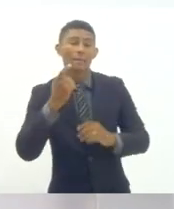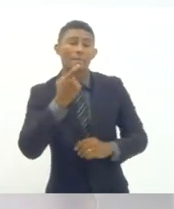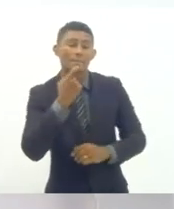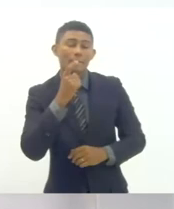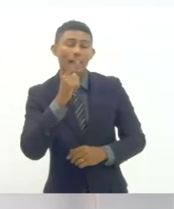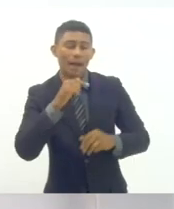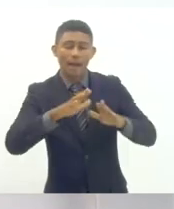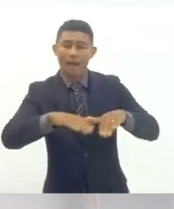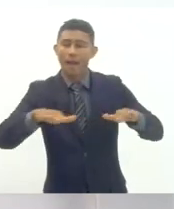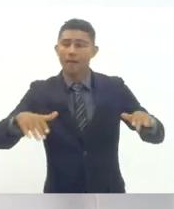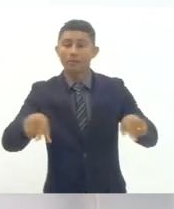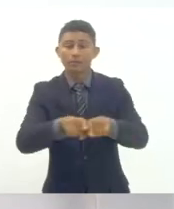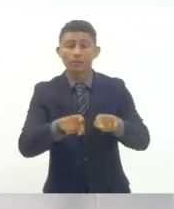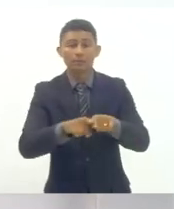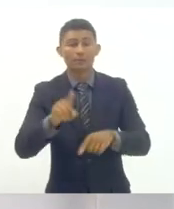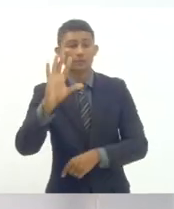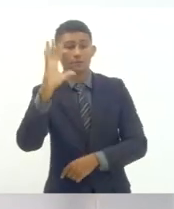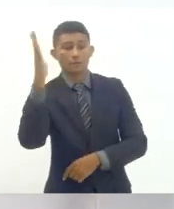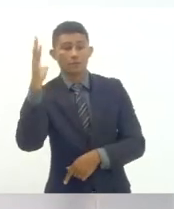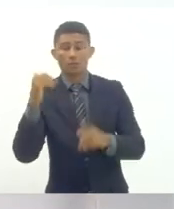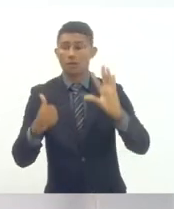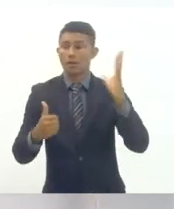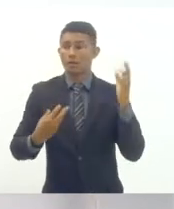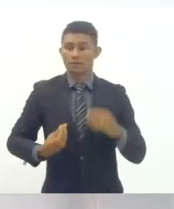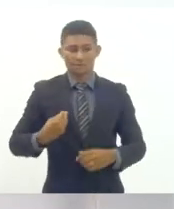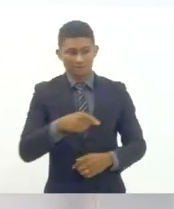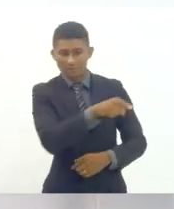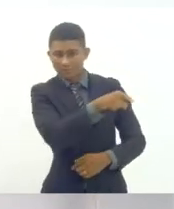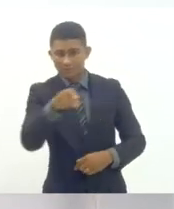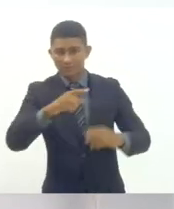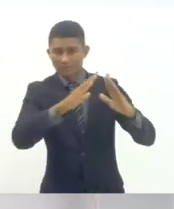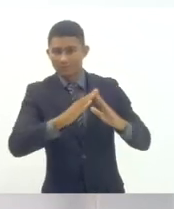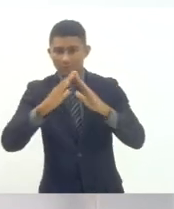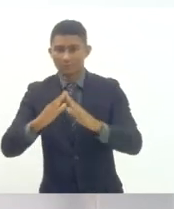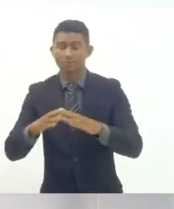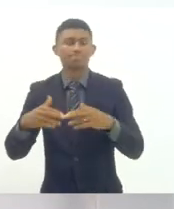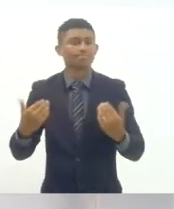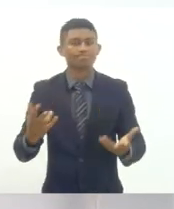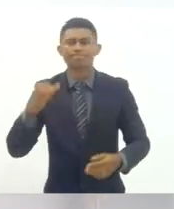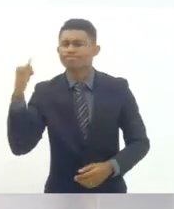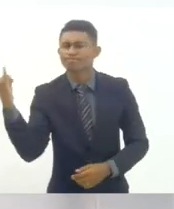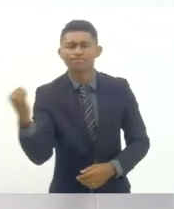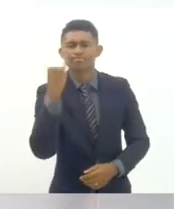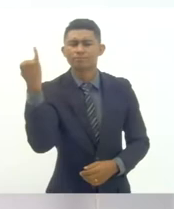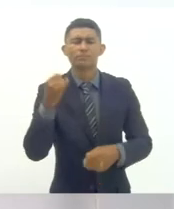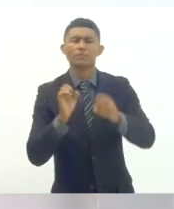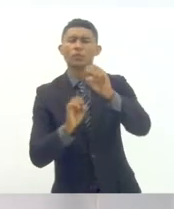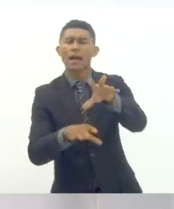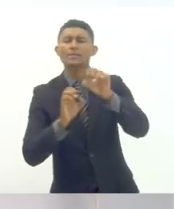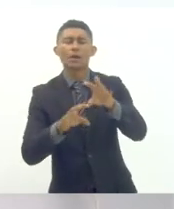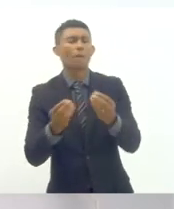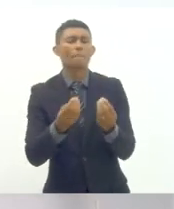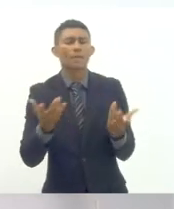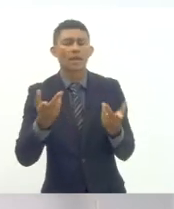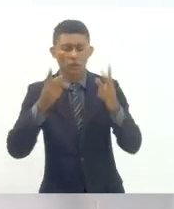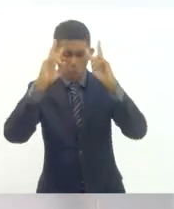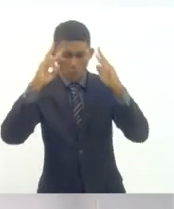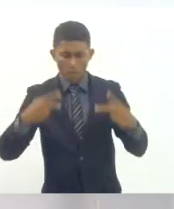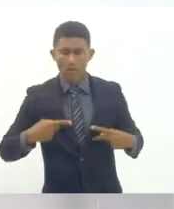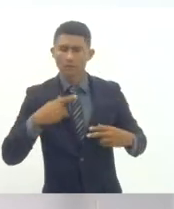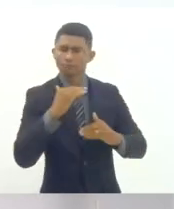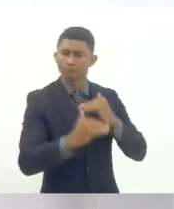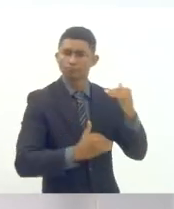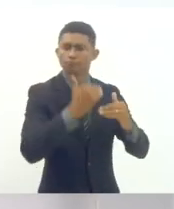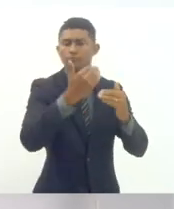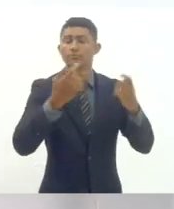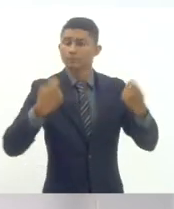sendo a educação uma das dimensões fundamentais para o desenvolvimento humano social político lutar por políticas